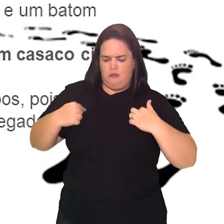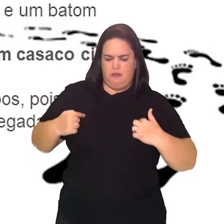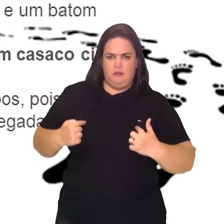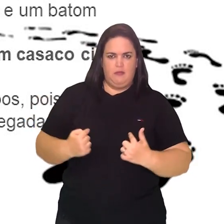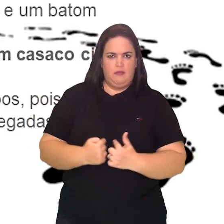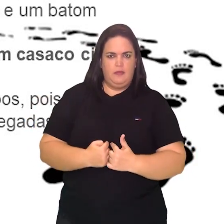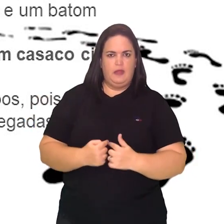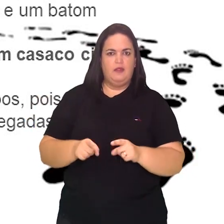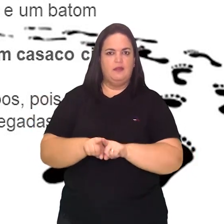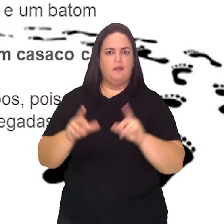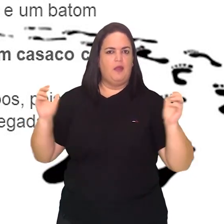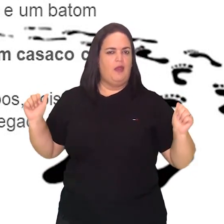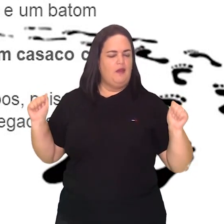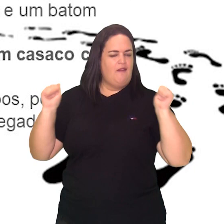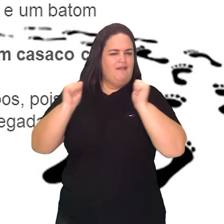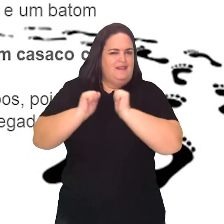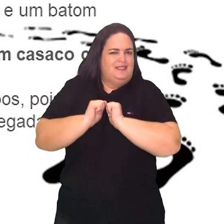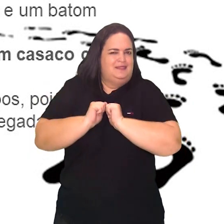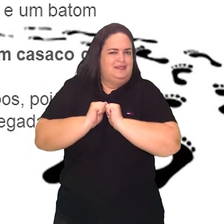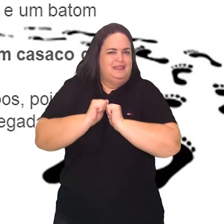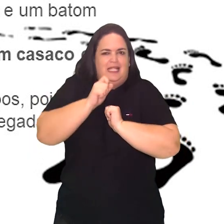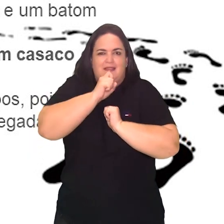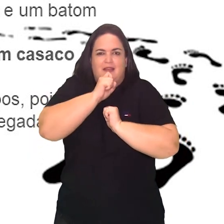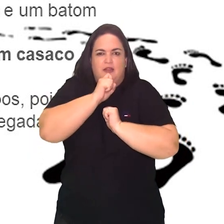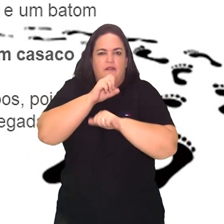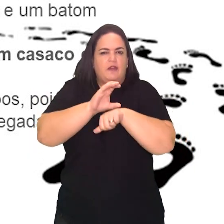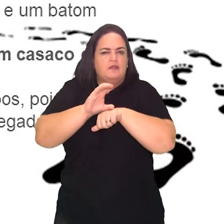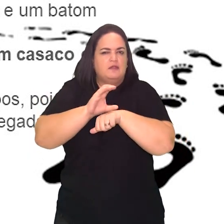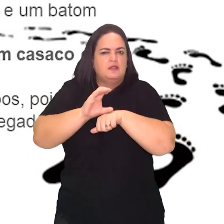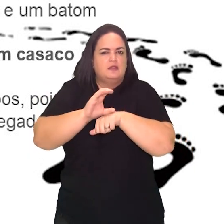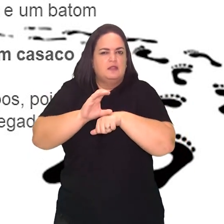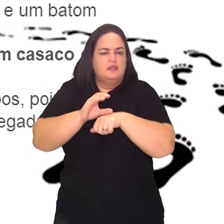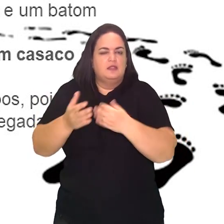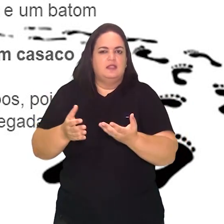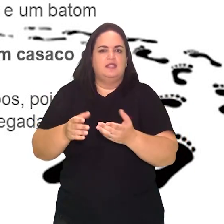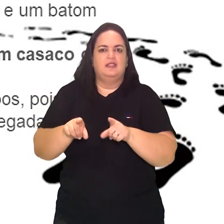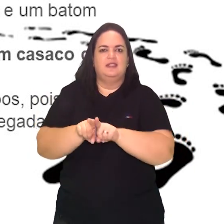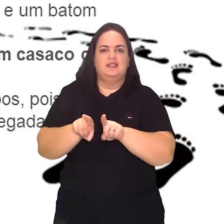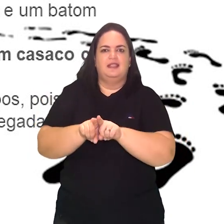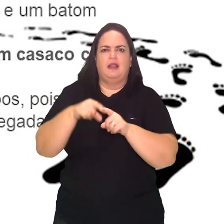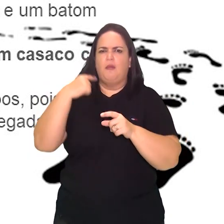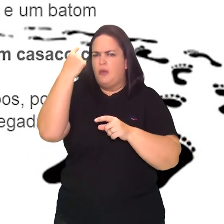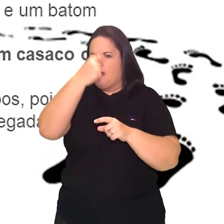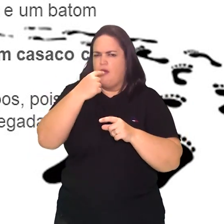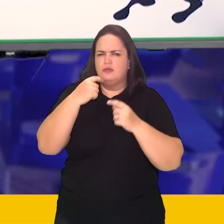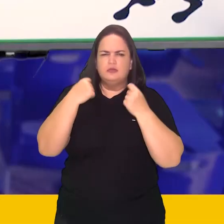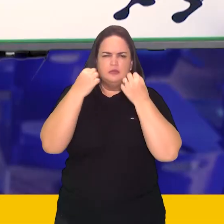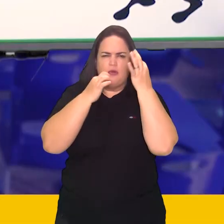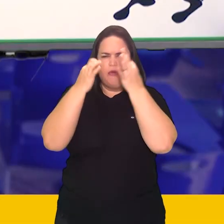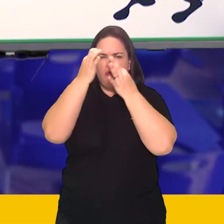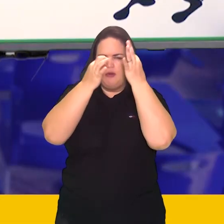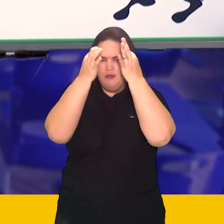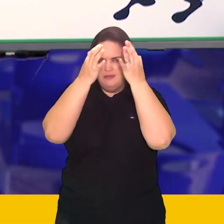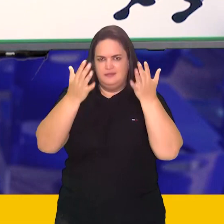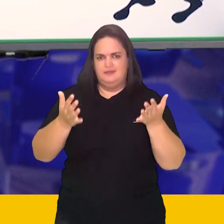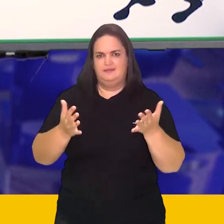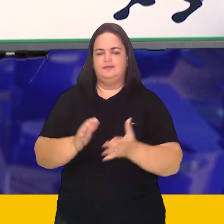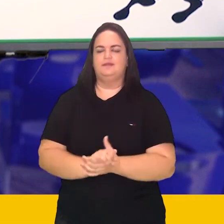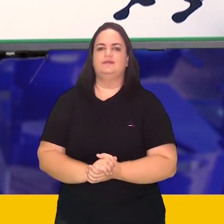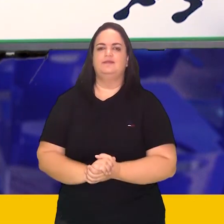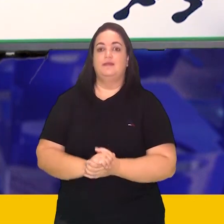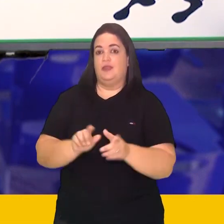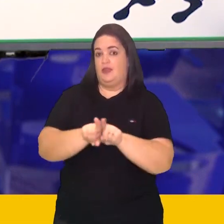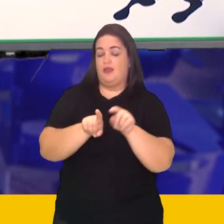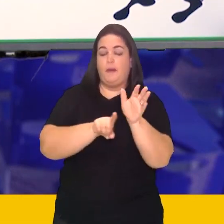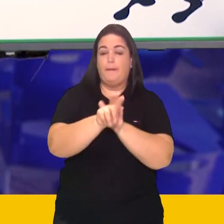cinza, para protegê-la do frio. Além disso, ela estava bastante maquiada. A quarta pergunta quer saber de